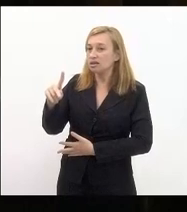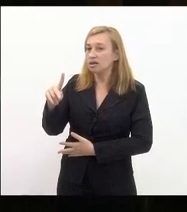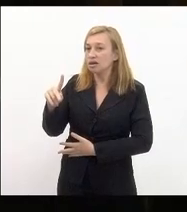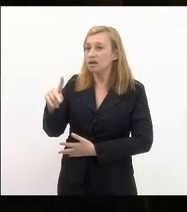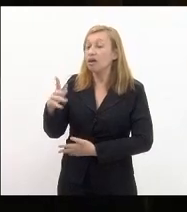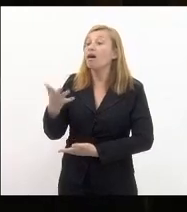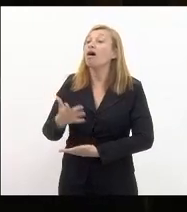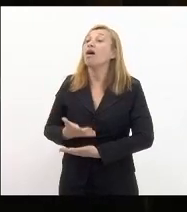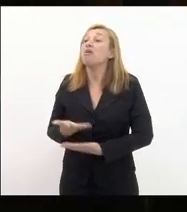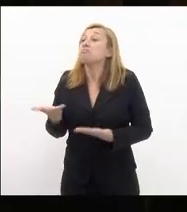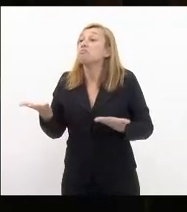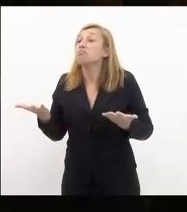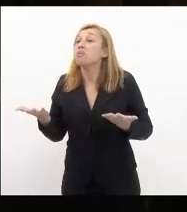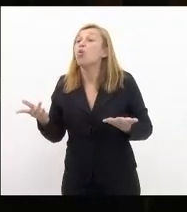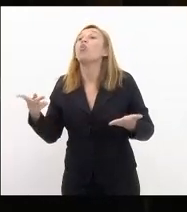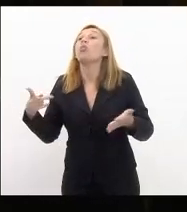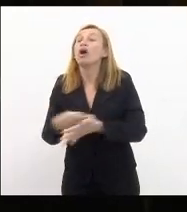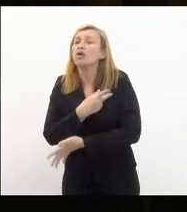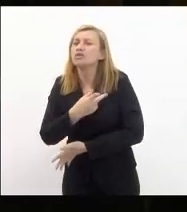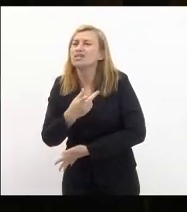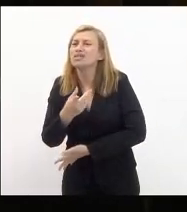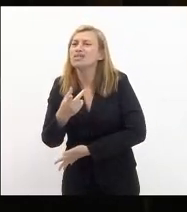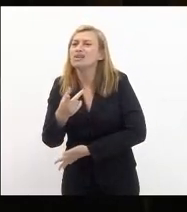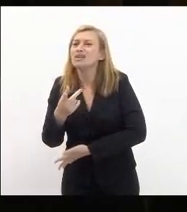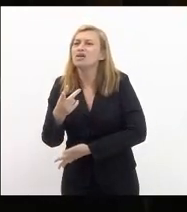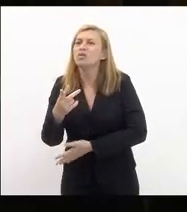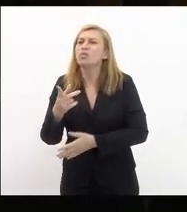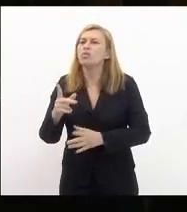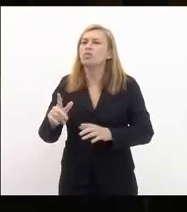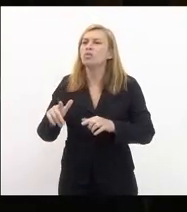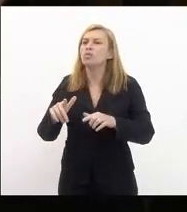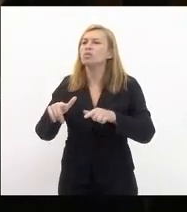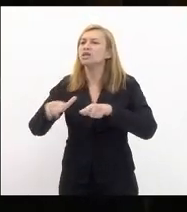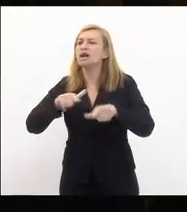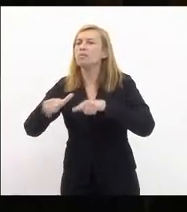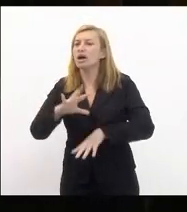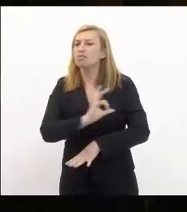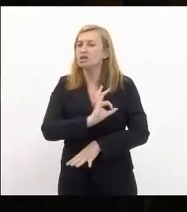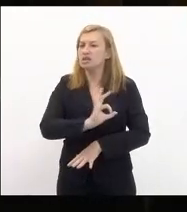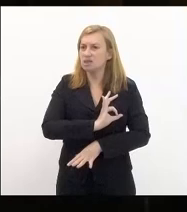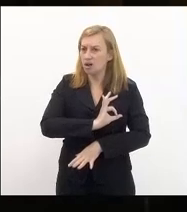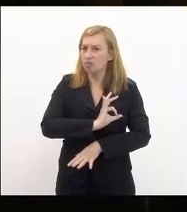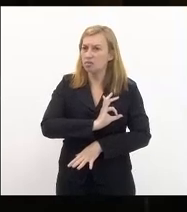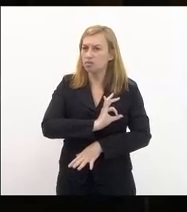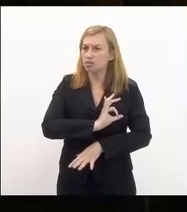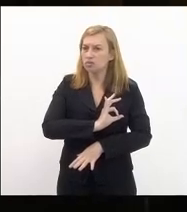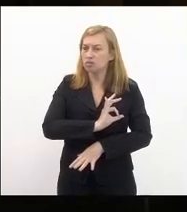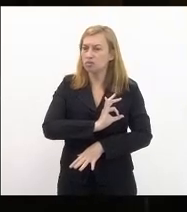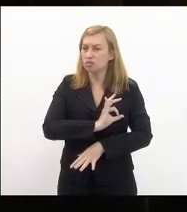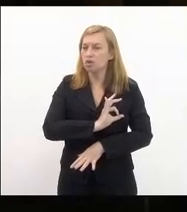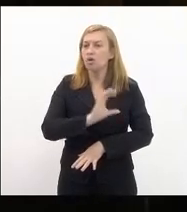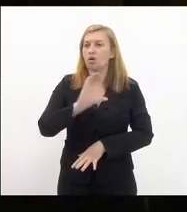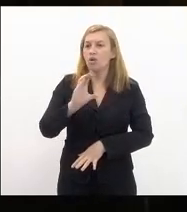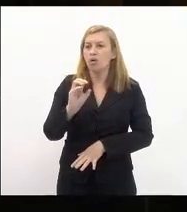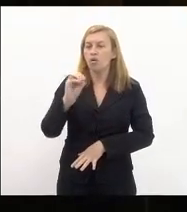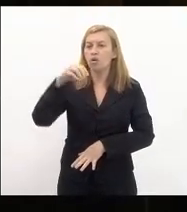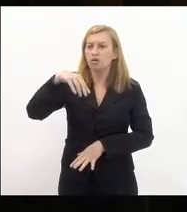a o que aconteceu recentemente a operação policial que vitimou um policial condecorado